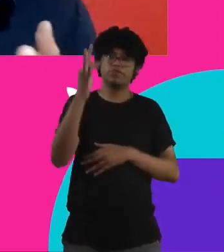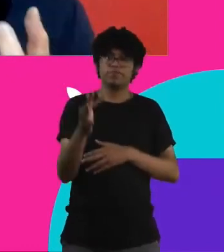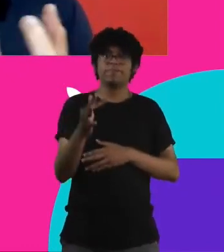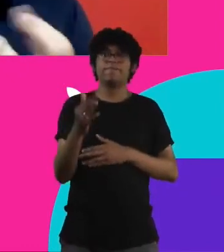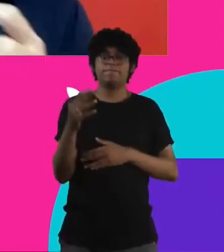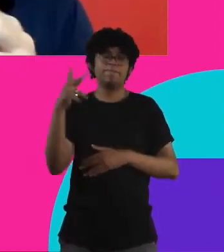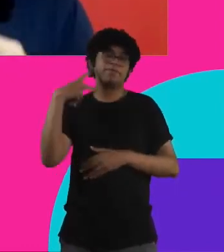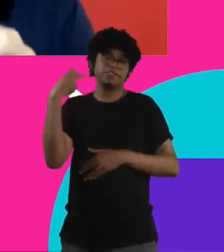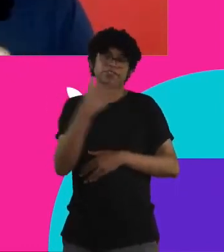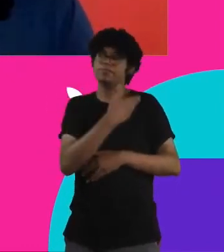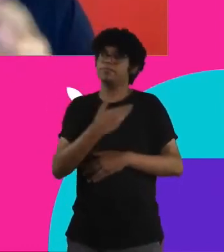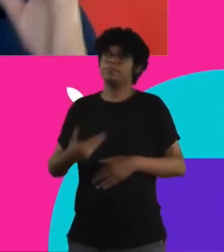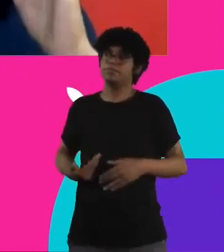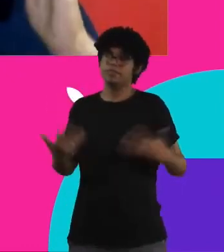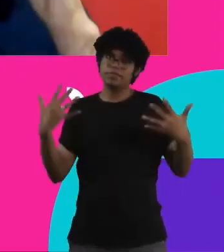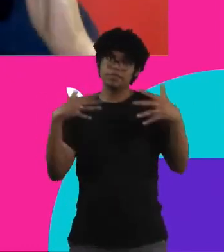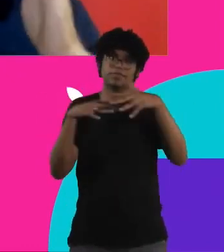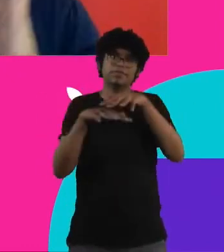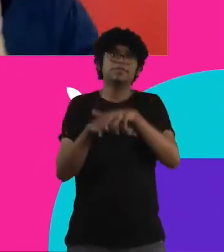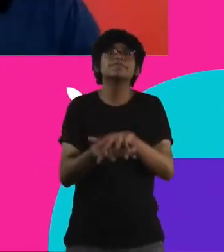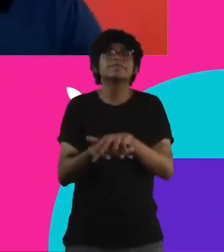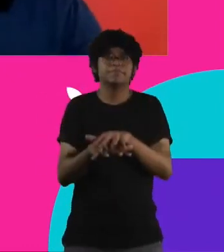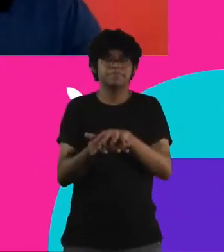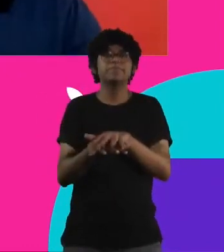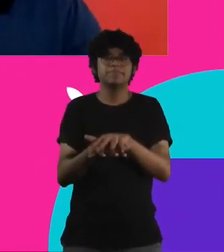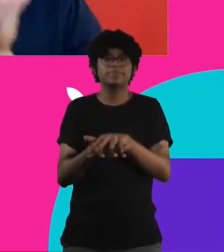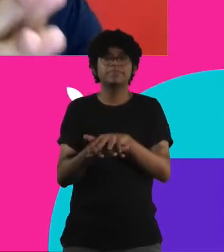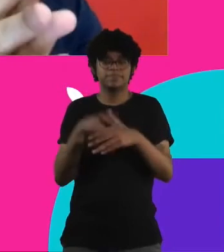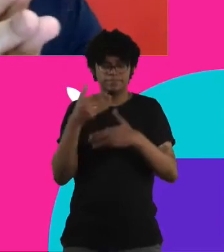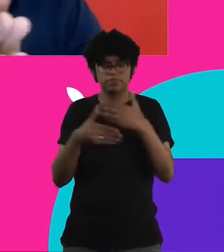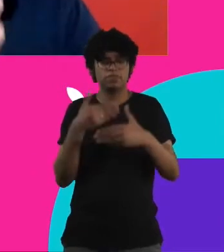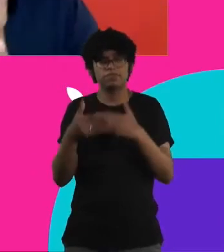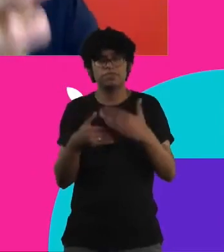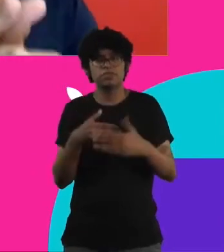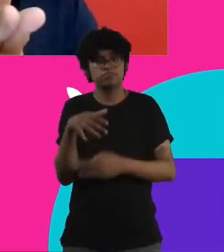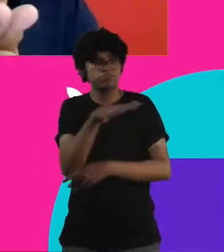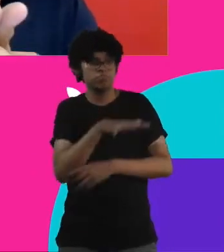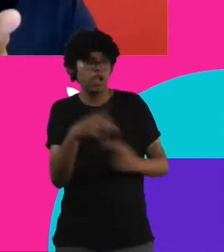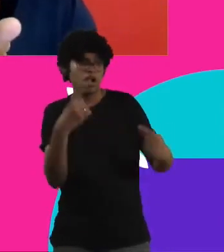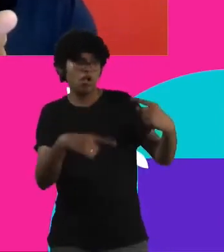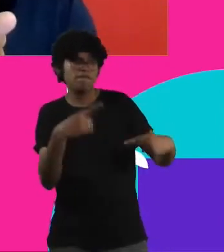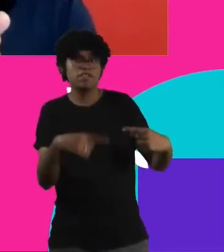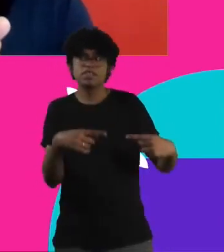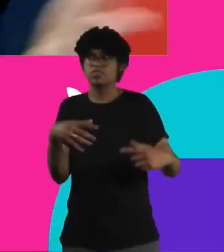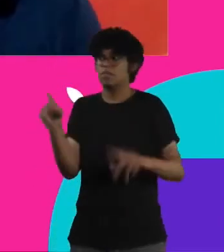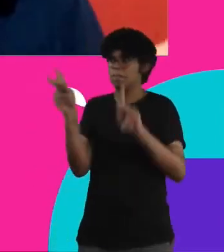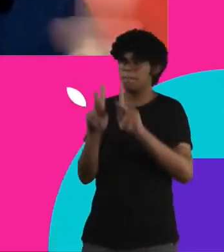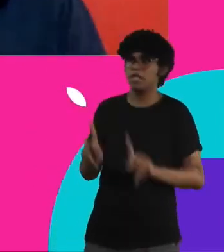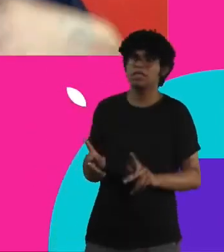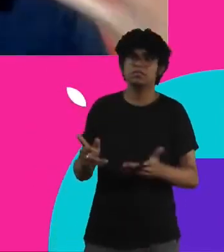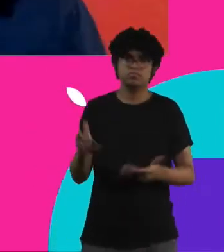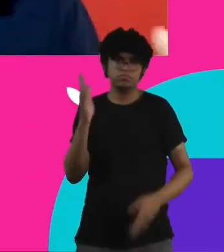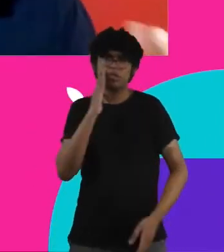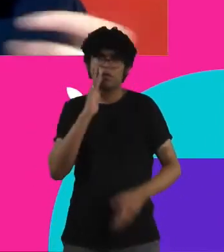integradas por meio de desenvolvimento de conciliação, olhando áreas de conflito, áreas de paz. A gente sabe que as pessoas, até